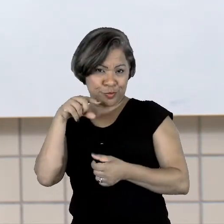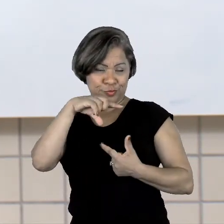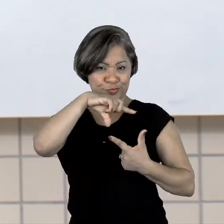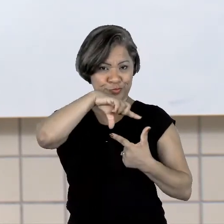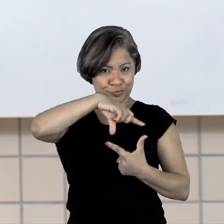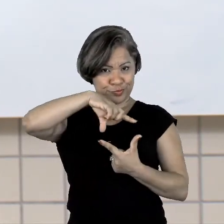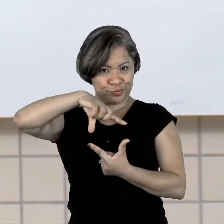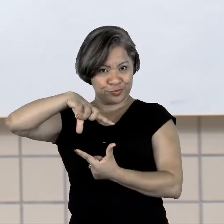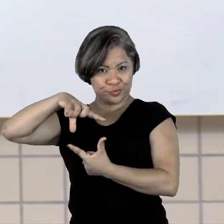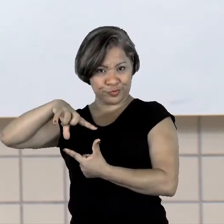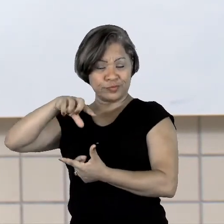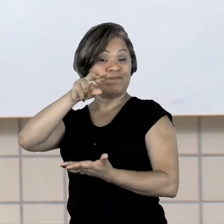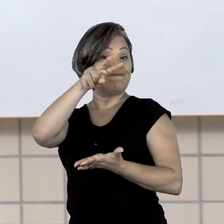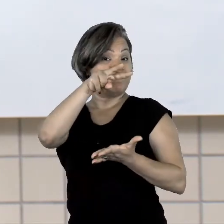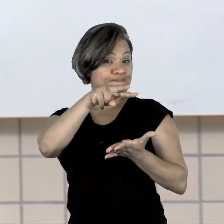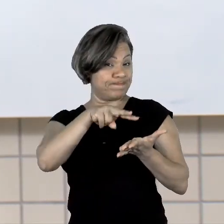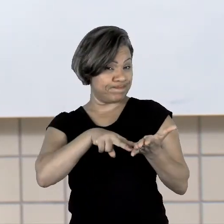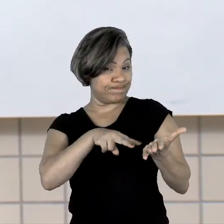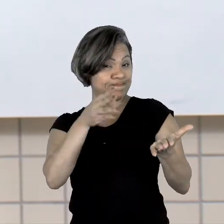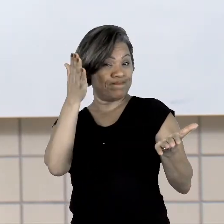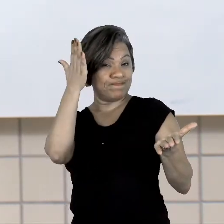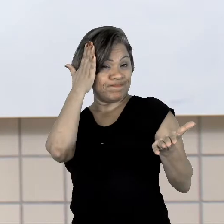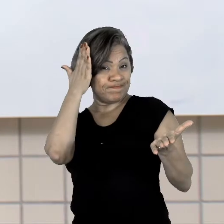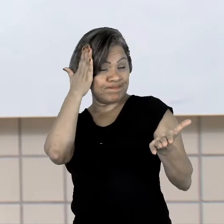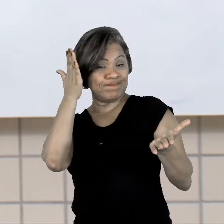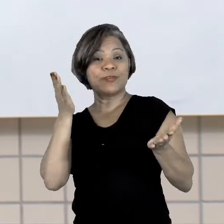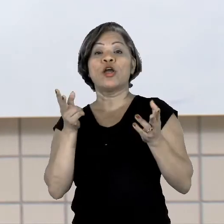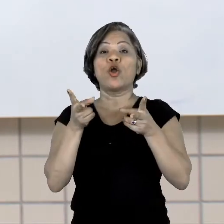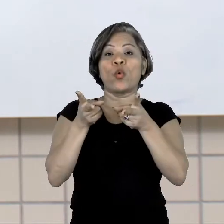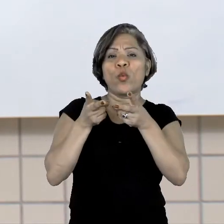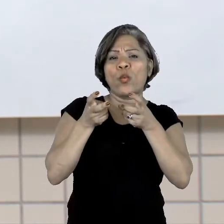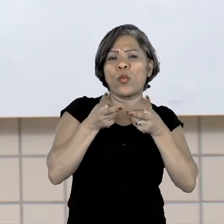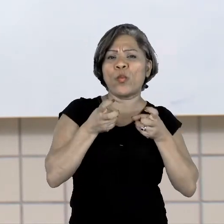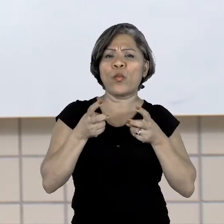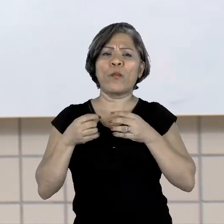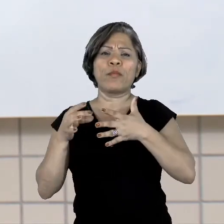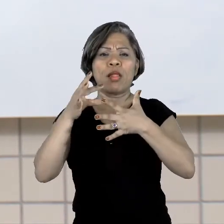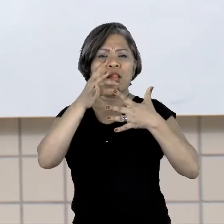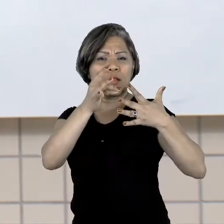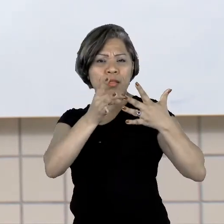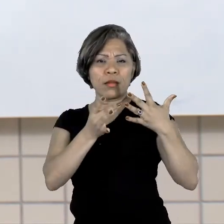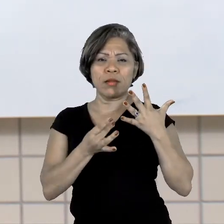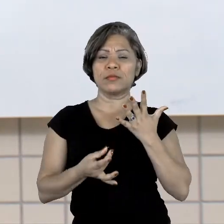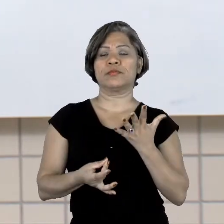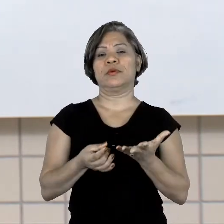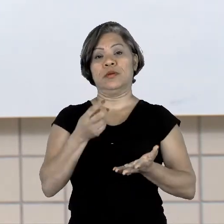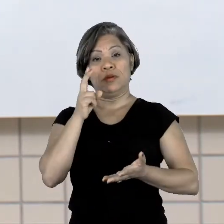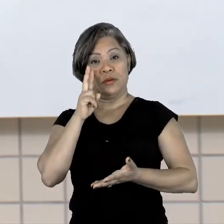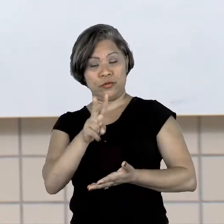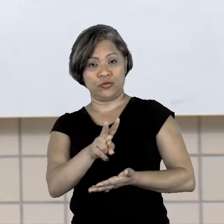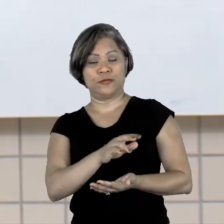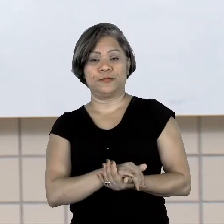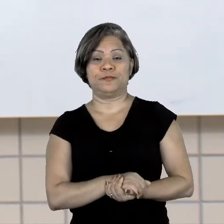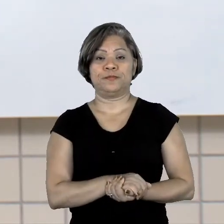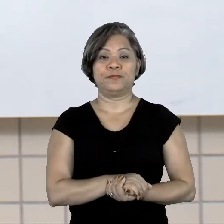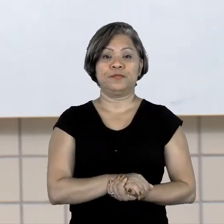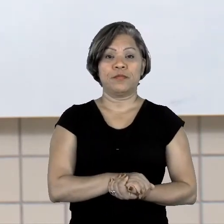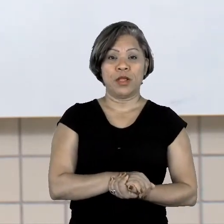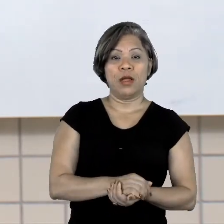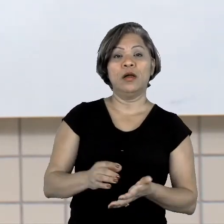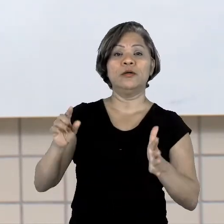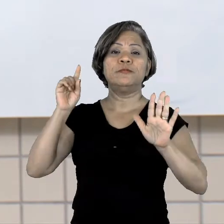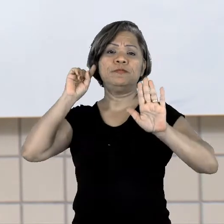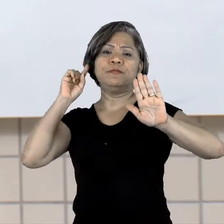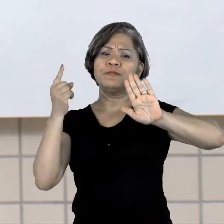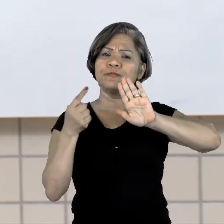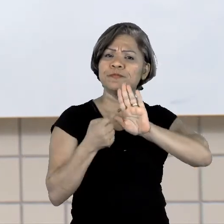Vamos ler, vamos entender e vamos observar essas características que a gente viu. As onomatopeias, os